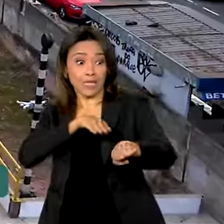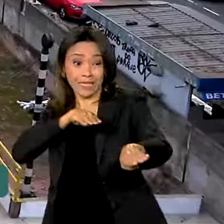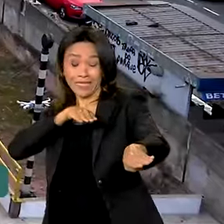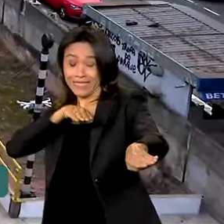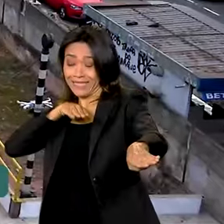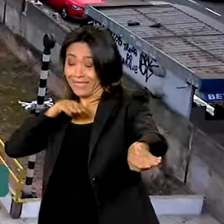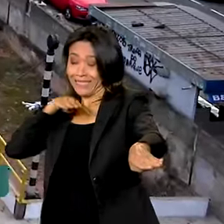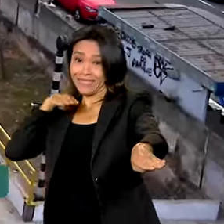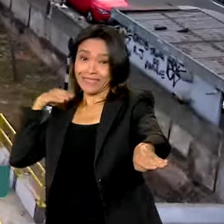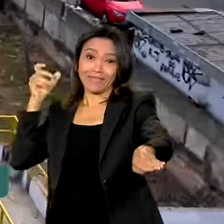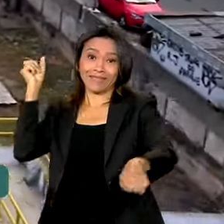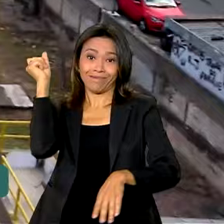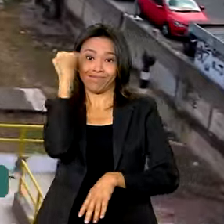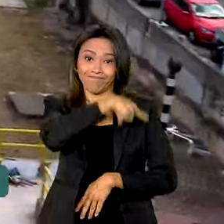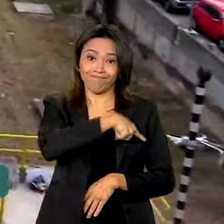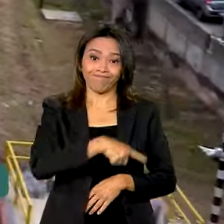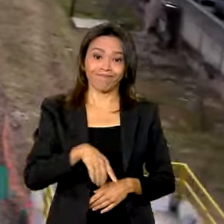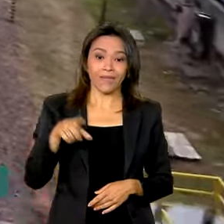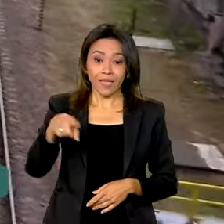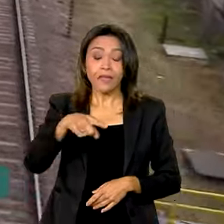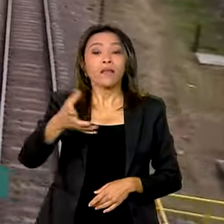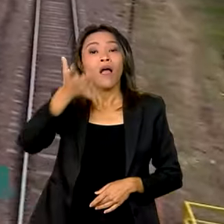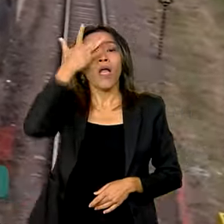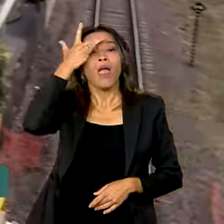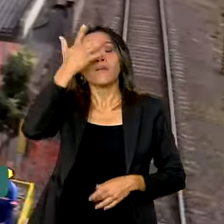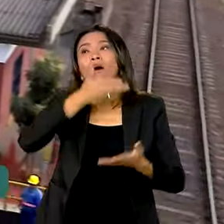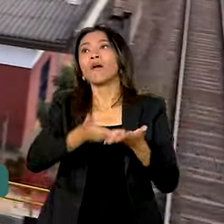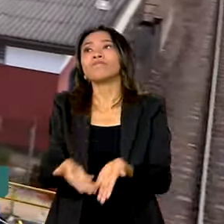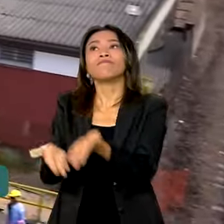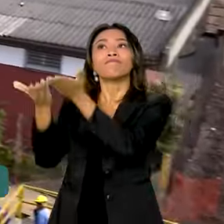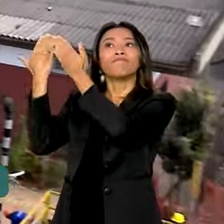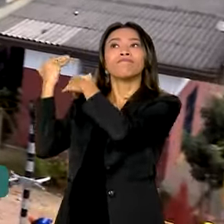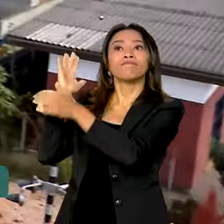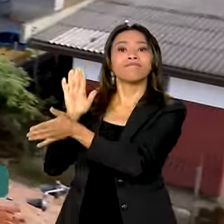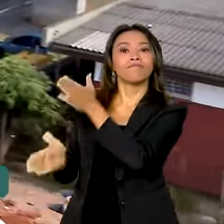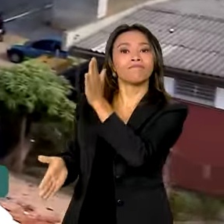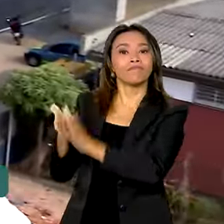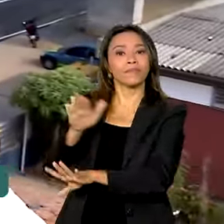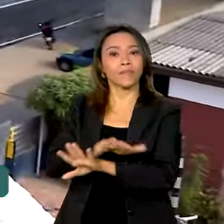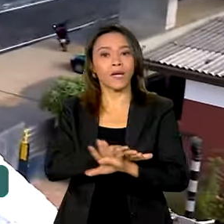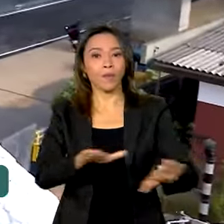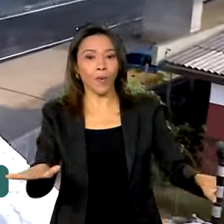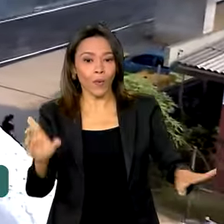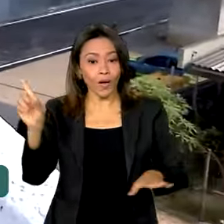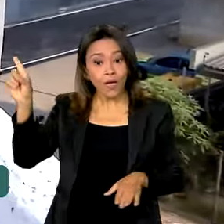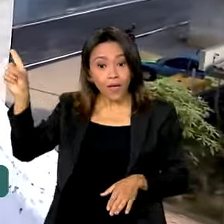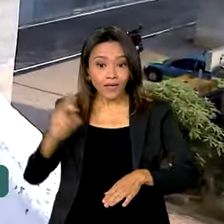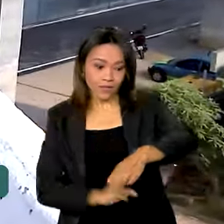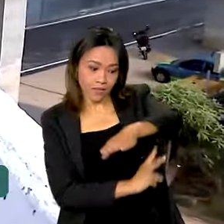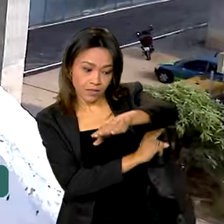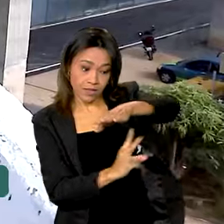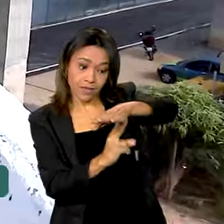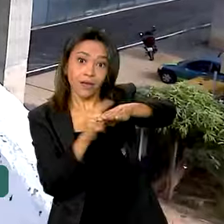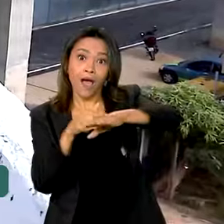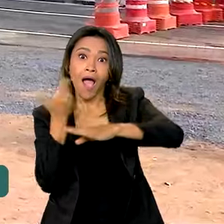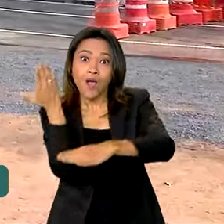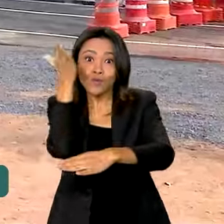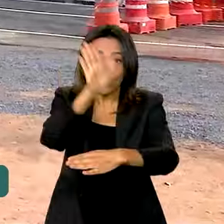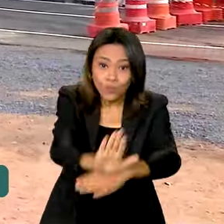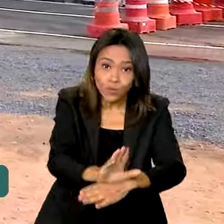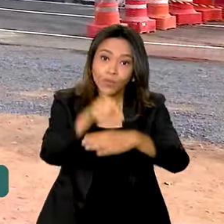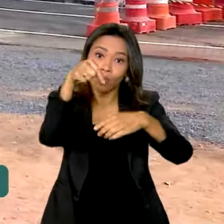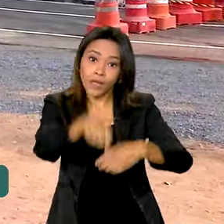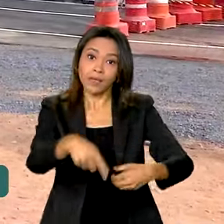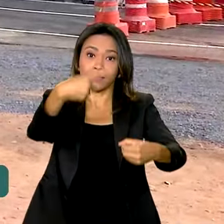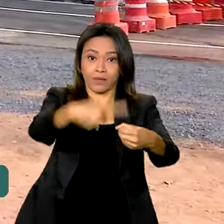mais engarrafado. Cenas que vão ficar no passado. O viaduto Rosa Cabinda promete desafogar o trânsito no centro de Juiz de